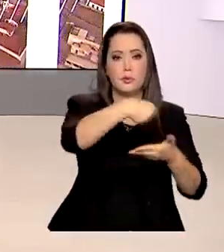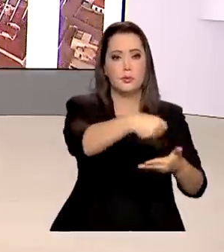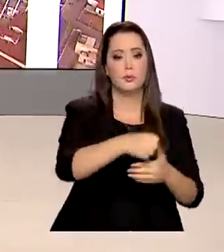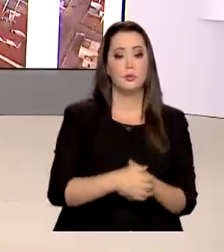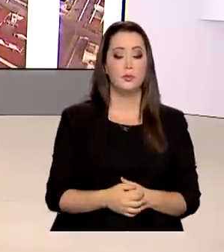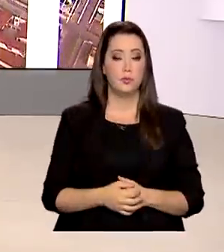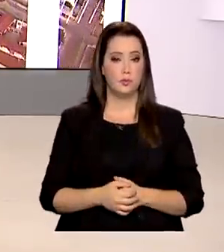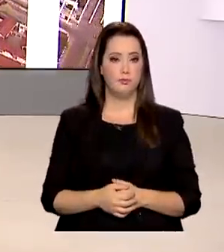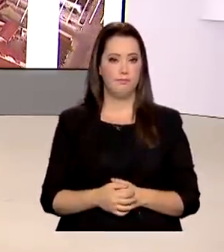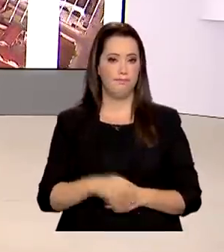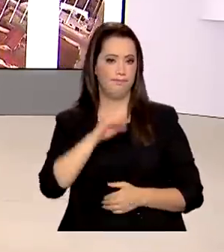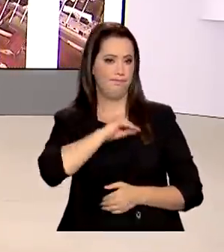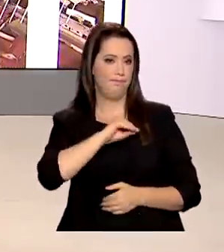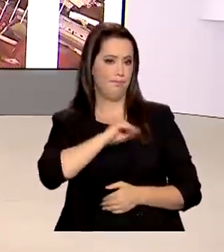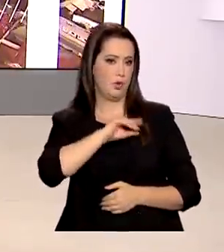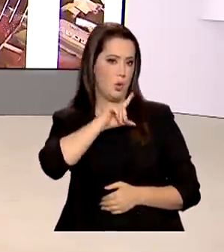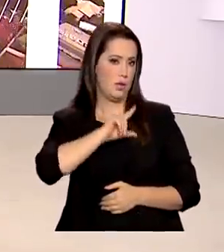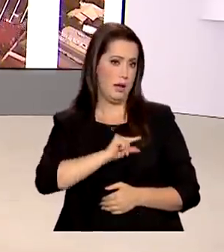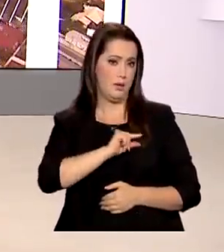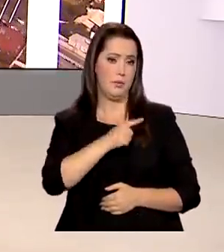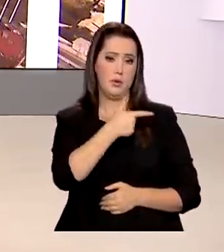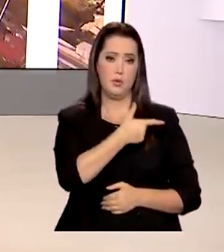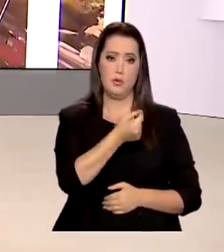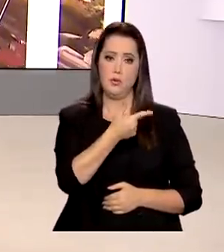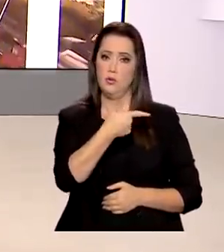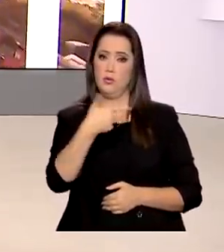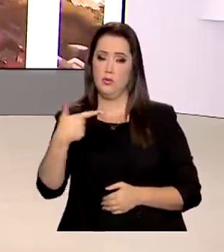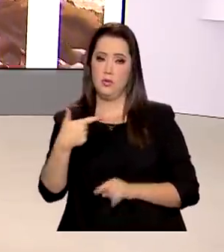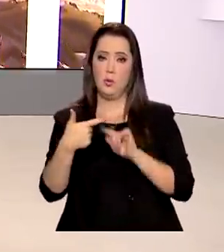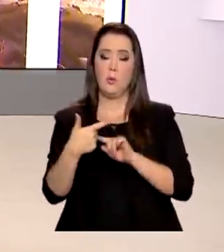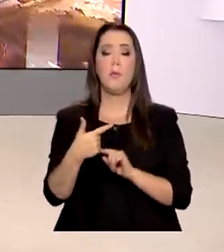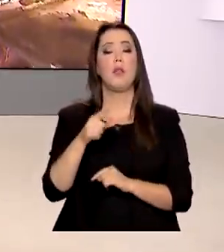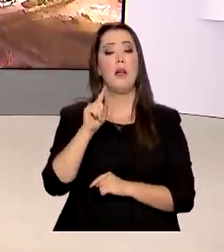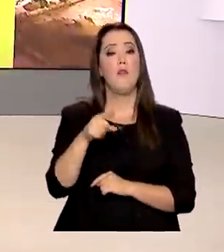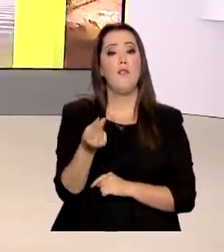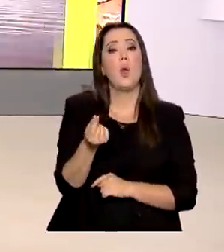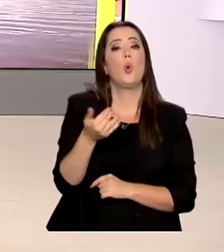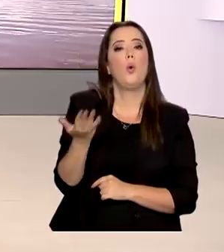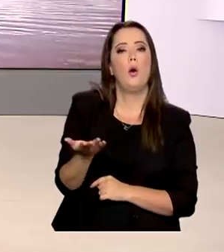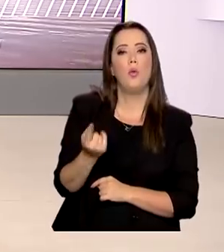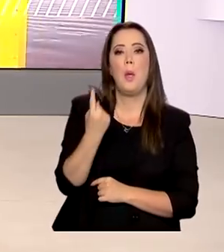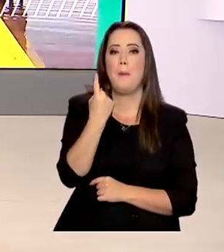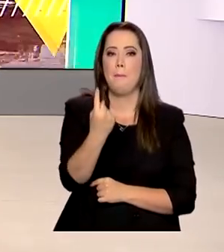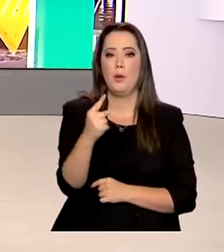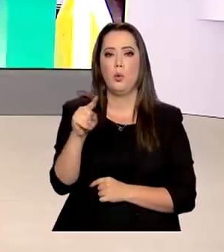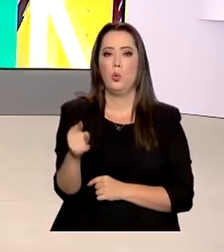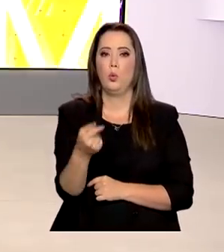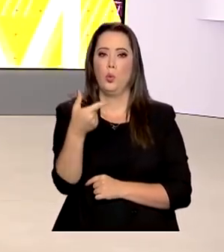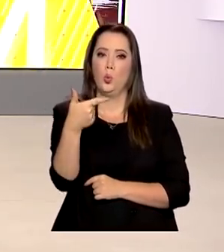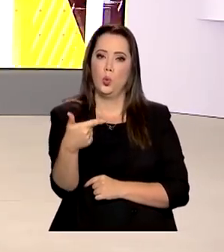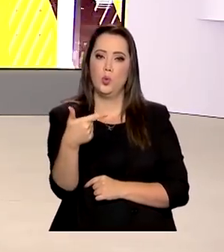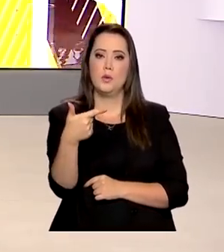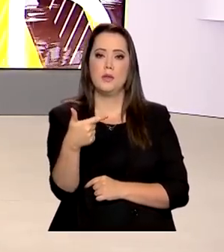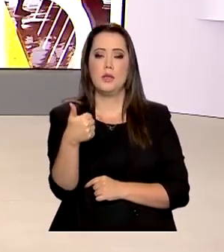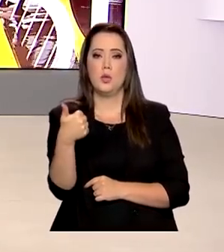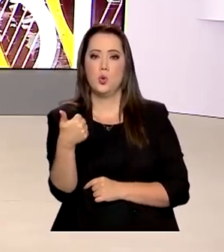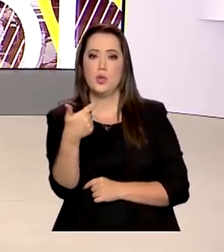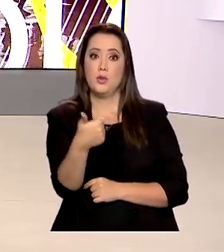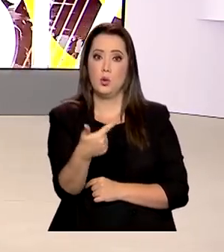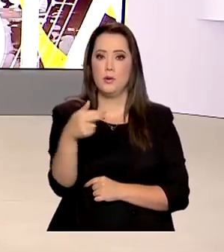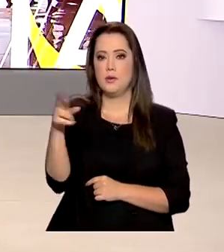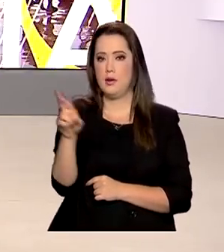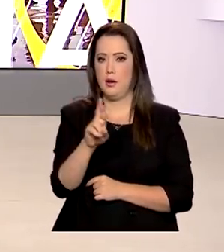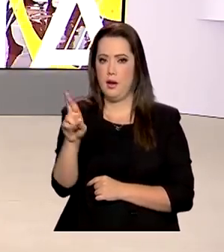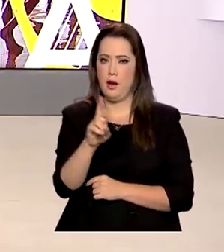O salário mínimo em 2022 será de R$.212. O aumento de R 112